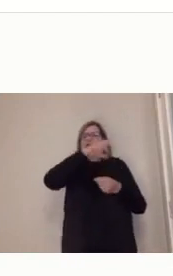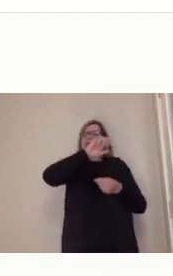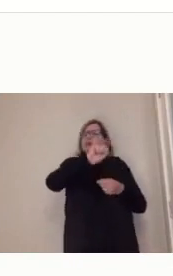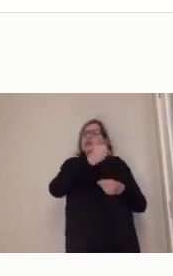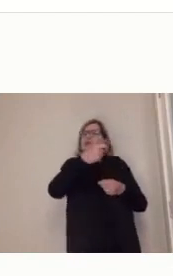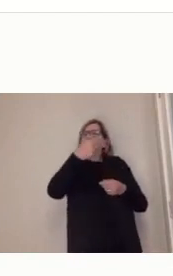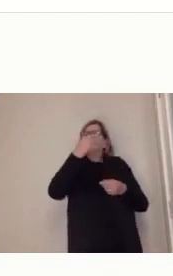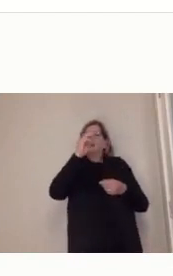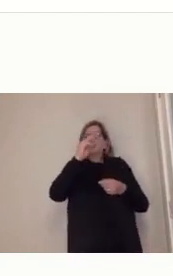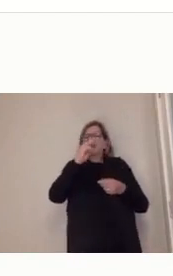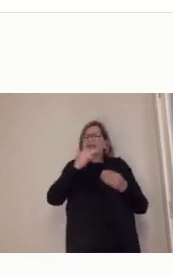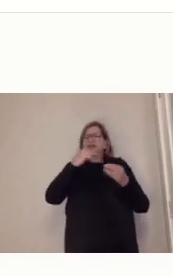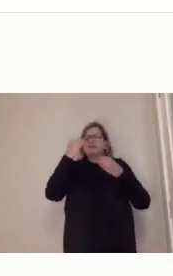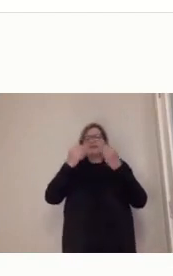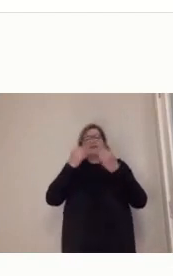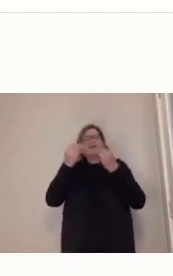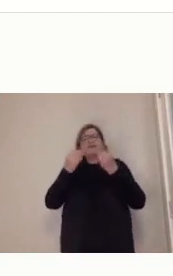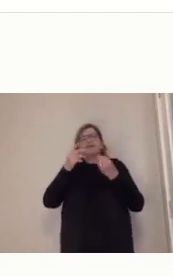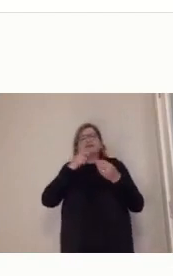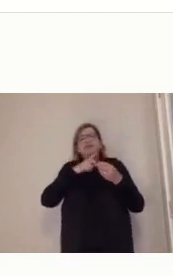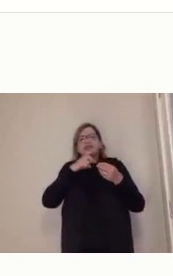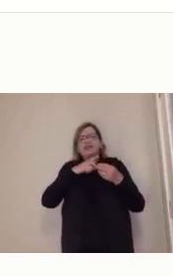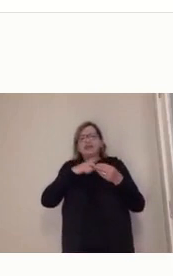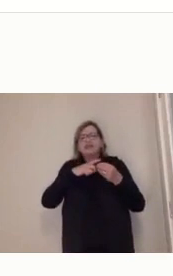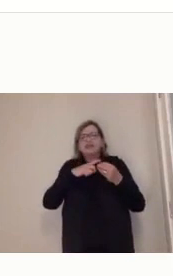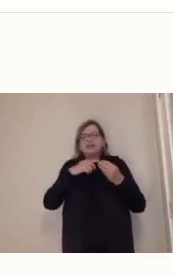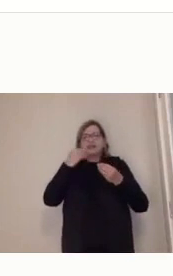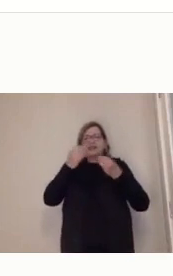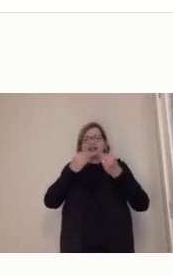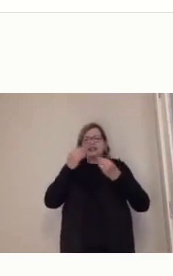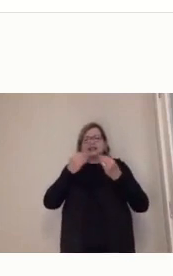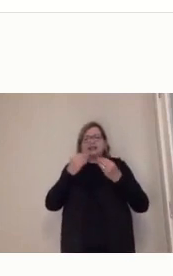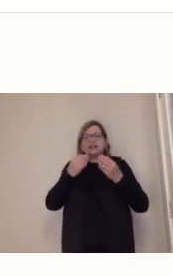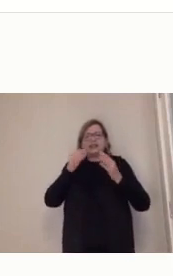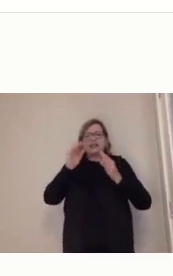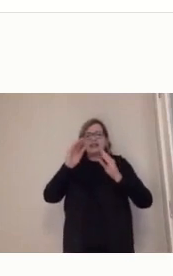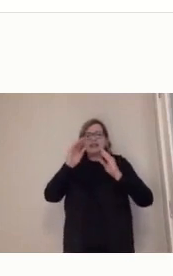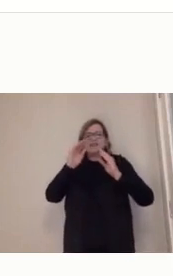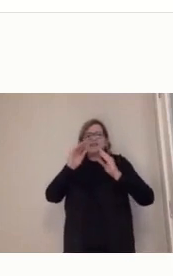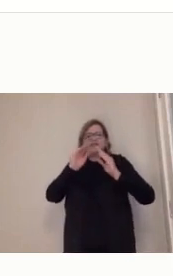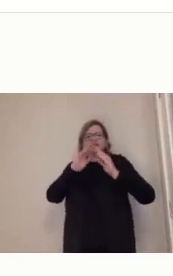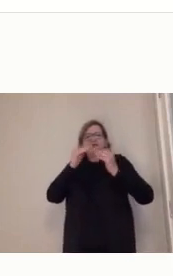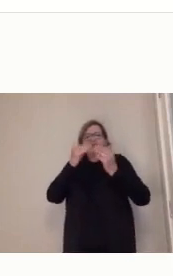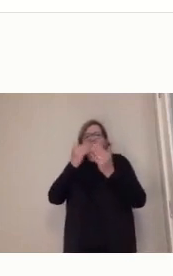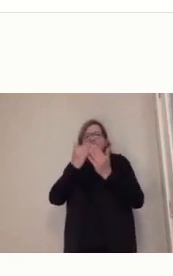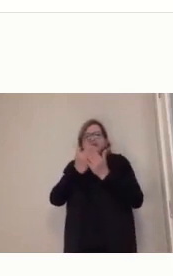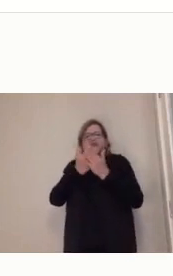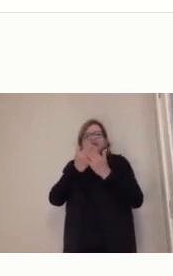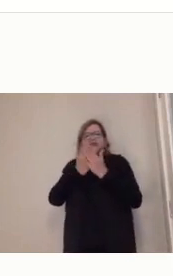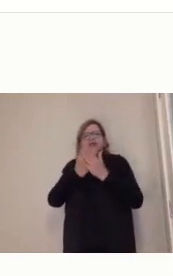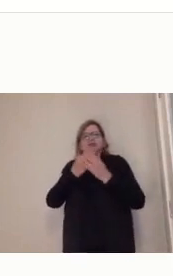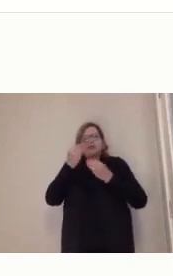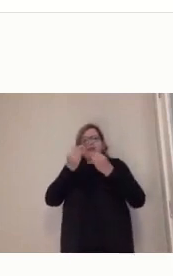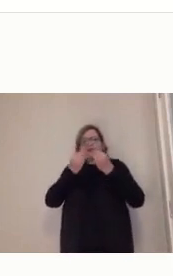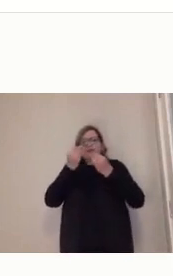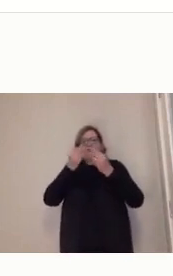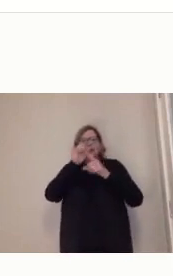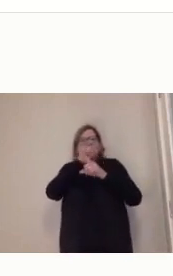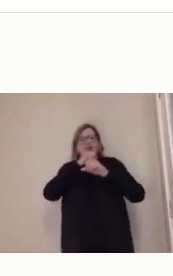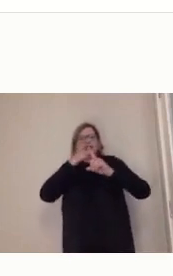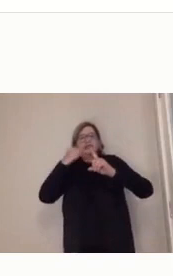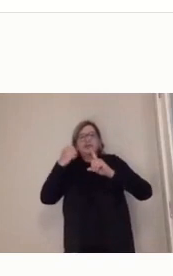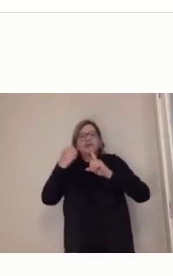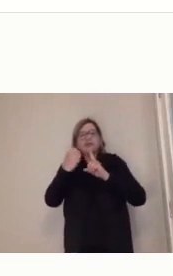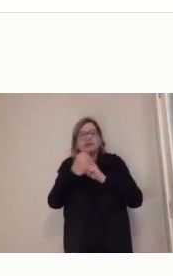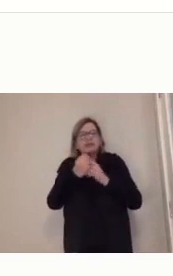poderiam poder uma sociedade que encorajava os estudos em casa, né? Auxílios para as mulheres, tá? Nós vemos, em 1930,